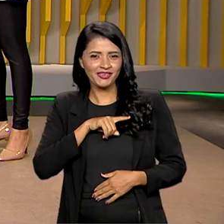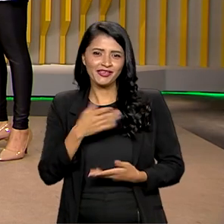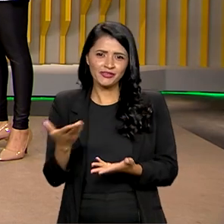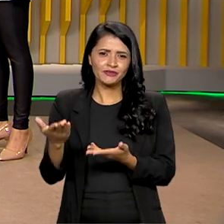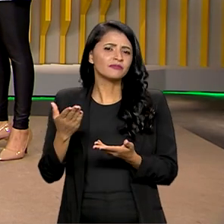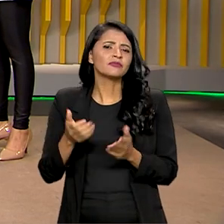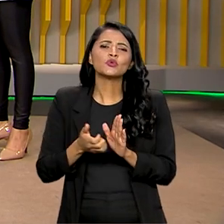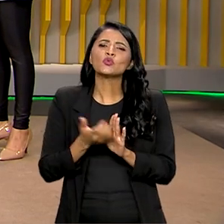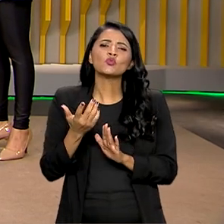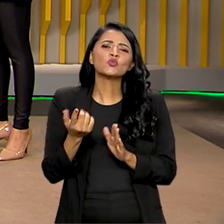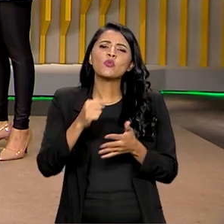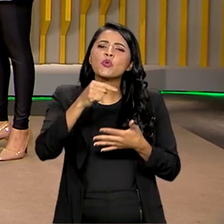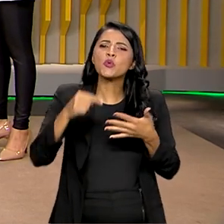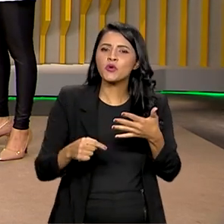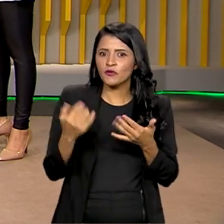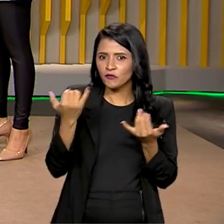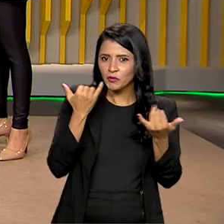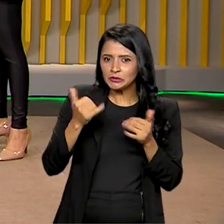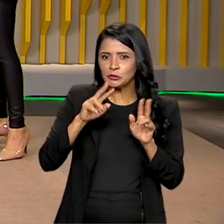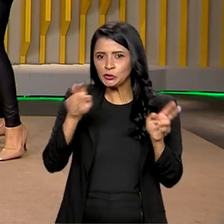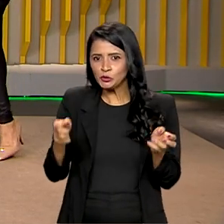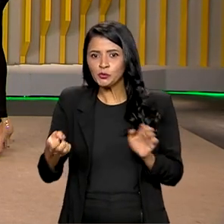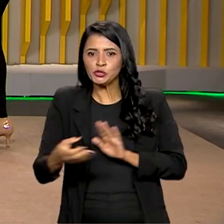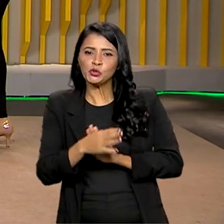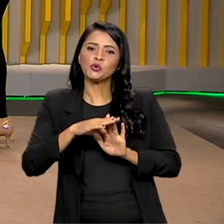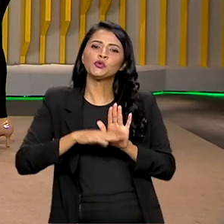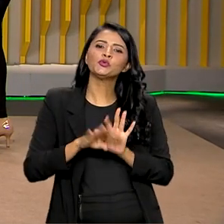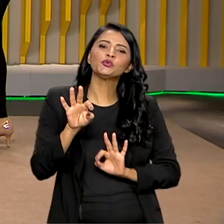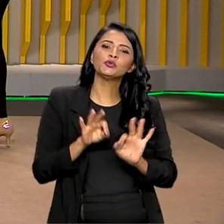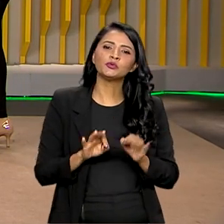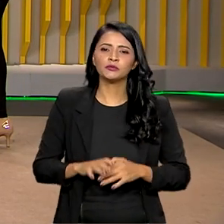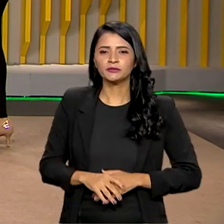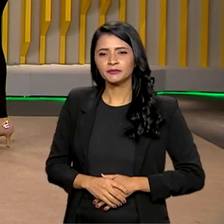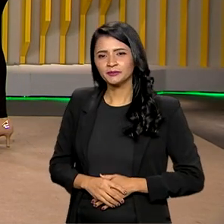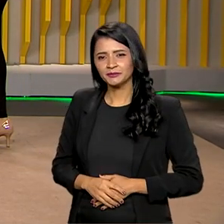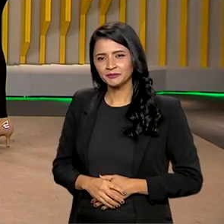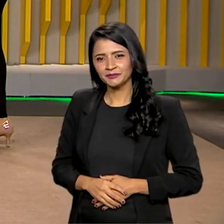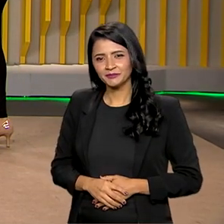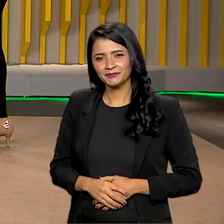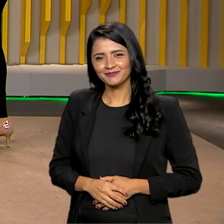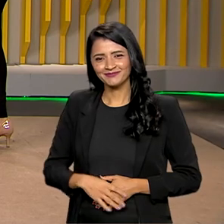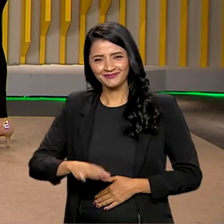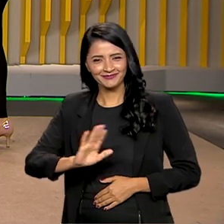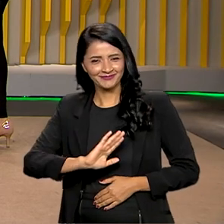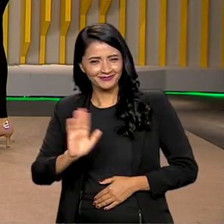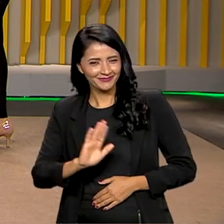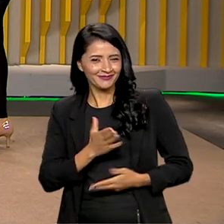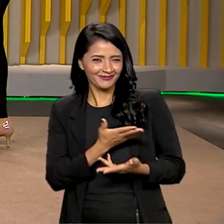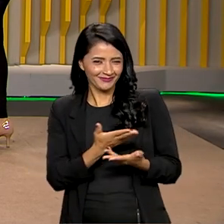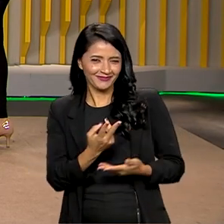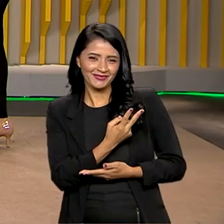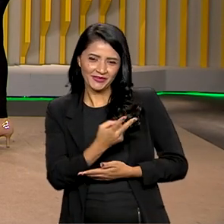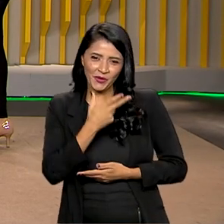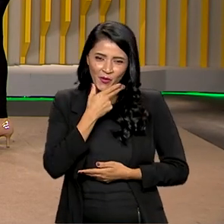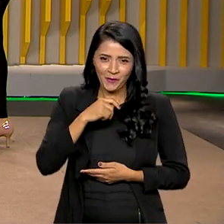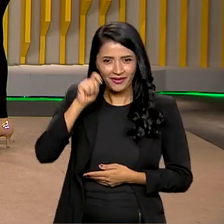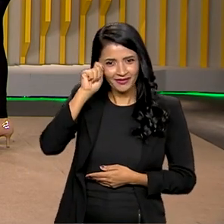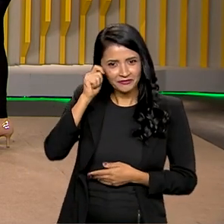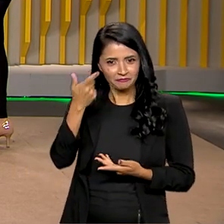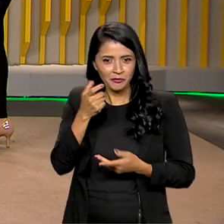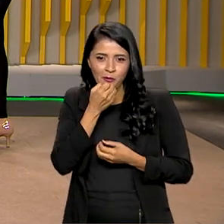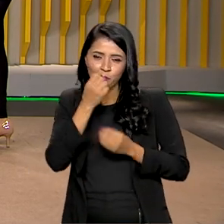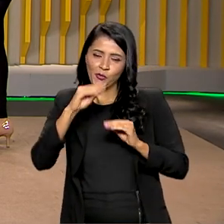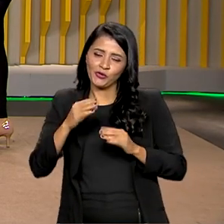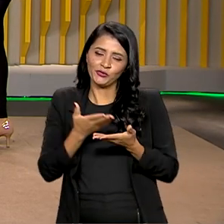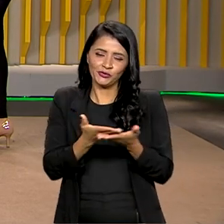quais as informações sobre esse novo plano? Oi Ana, oi Roberto, uma boa noite a todos que